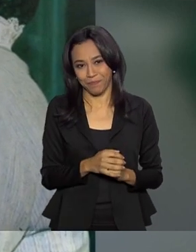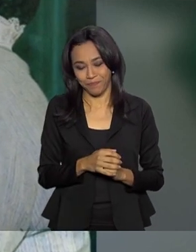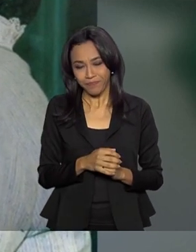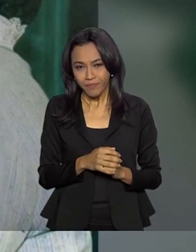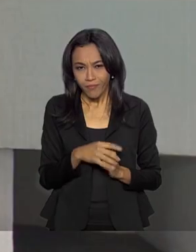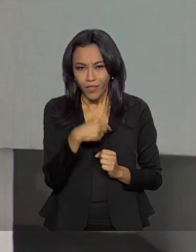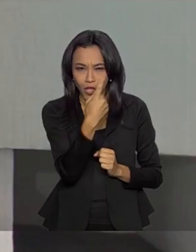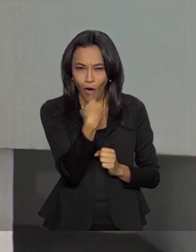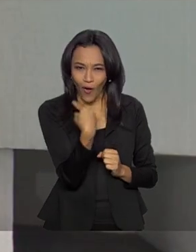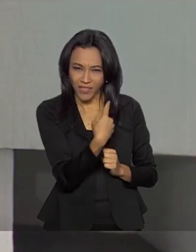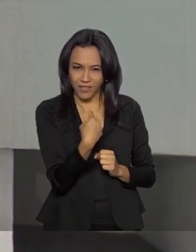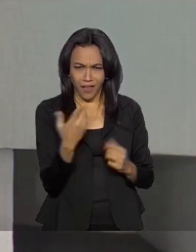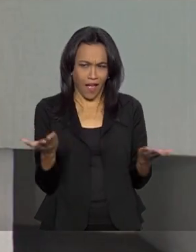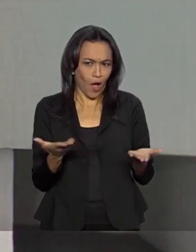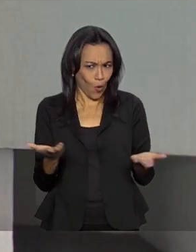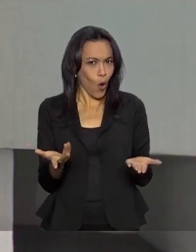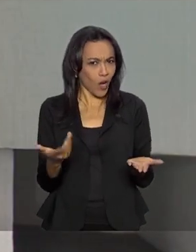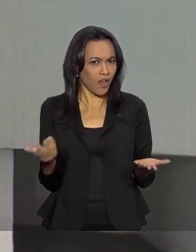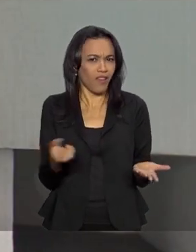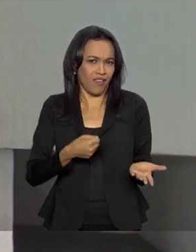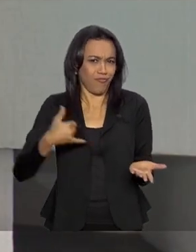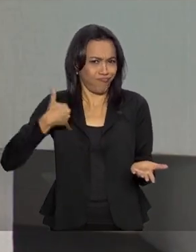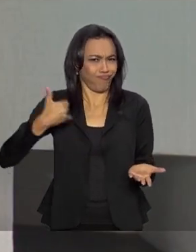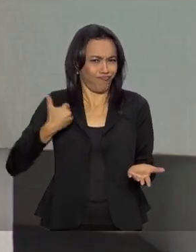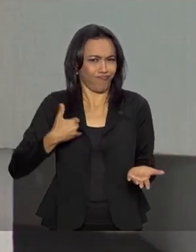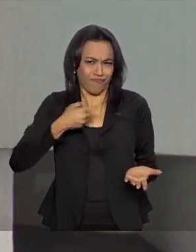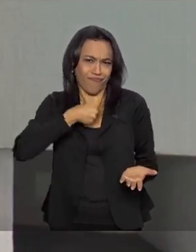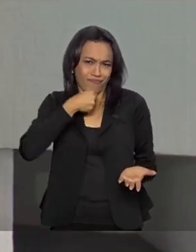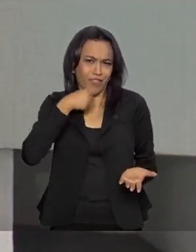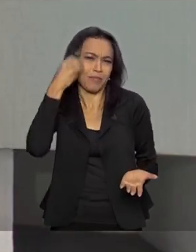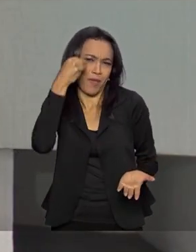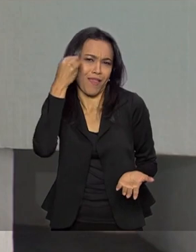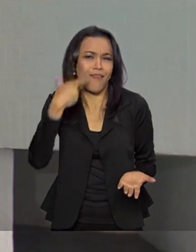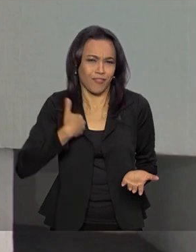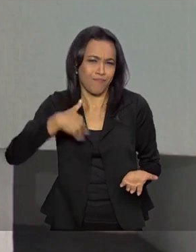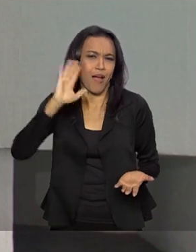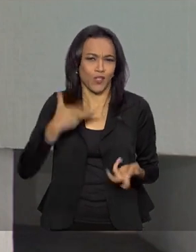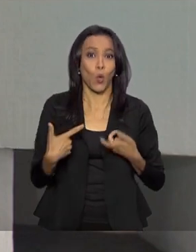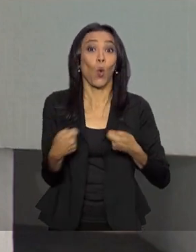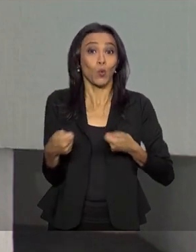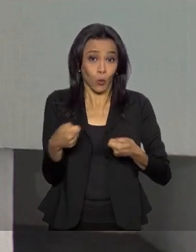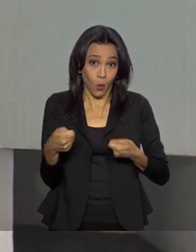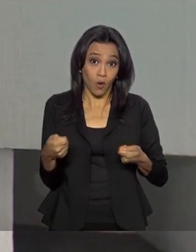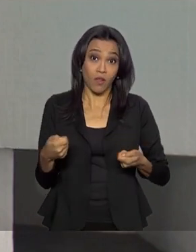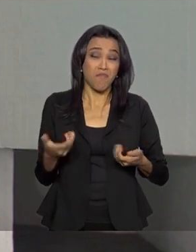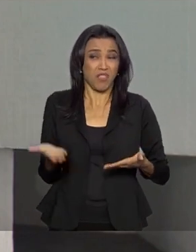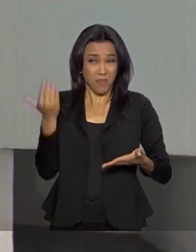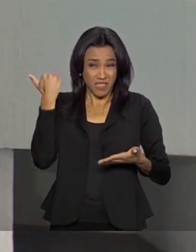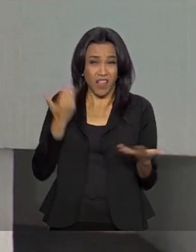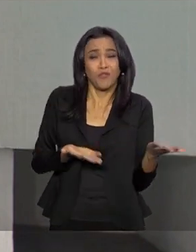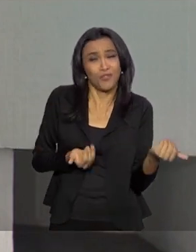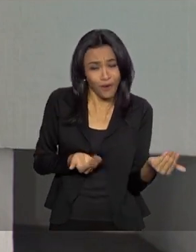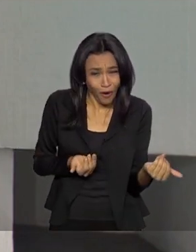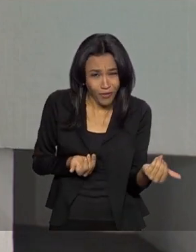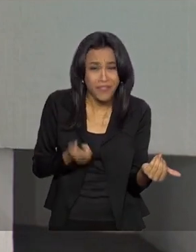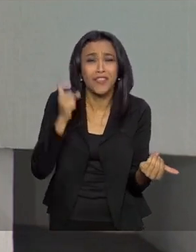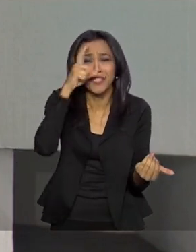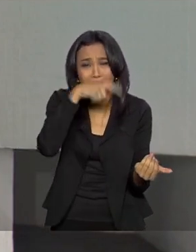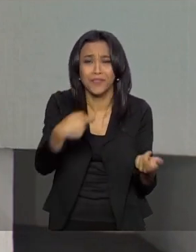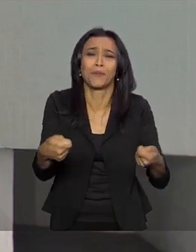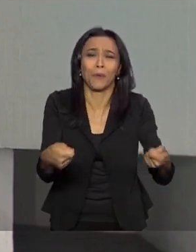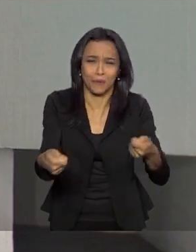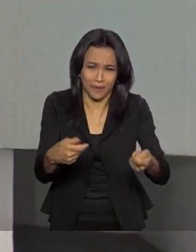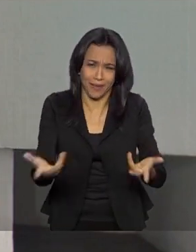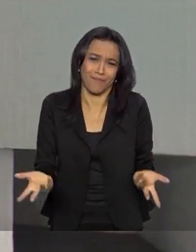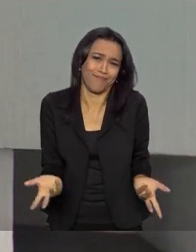tinha uma coisa. Agora eu me controlo, com mais experiência, gente se controla. Quando a gente é mais novo, fica difícil de